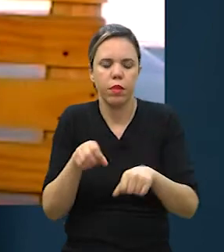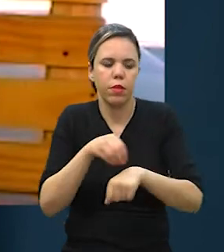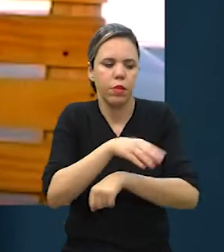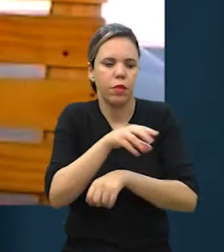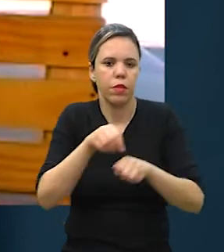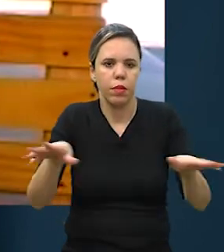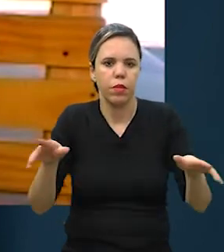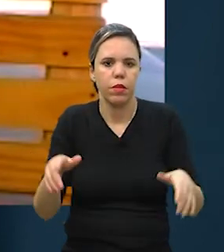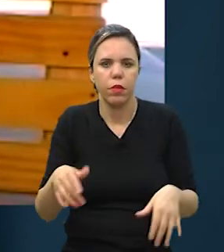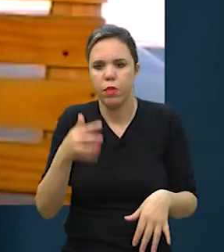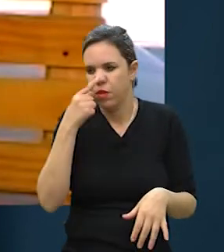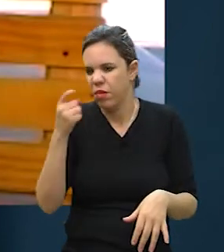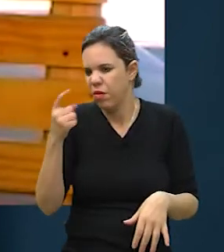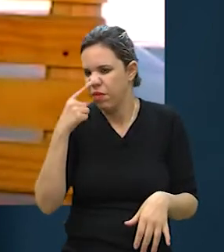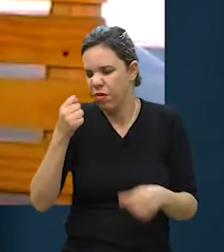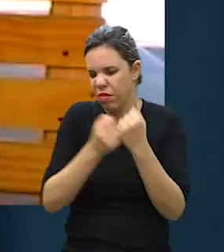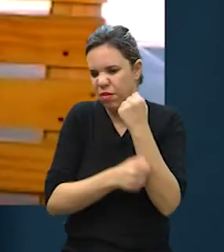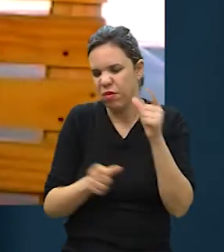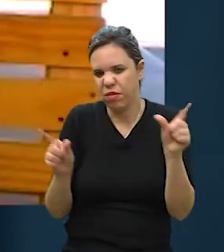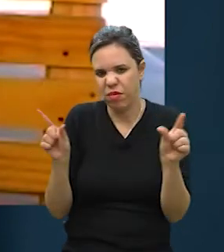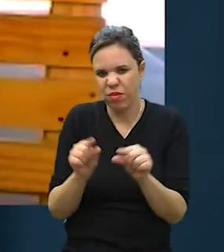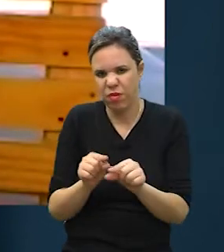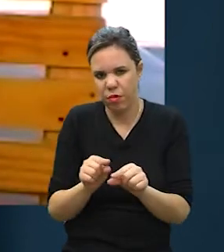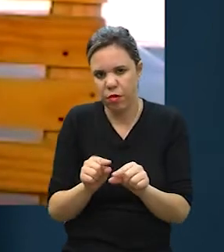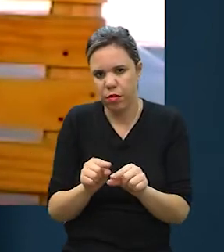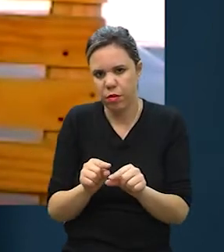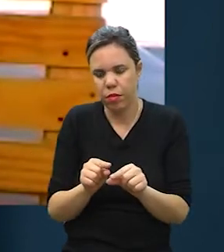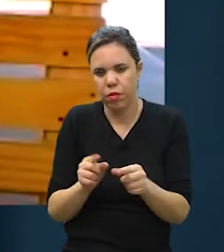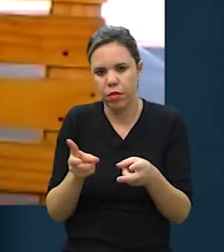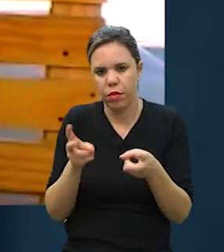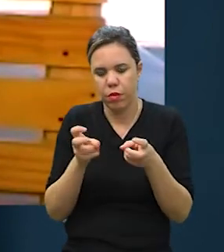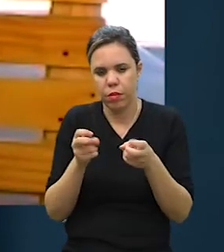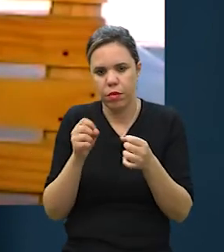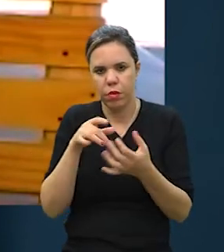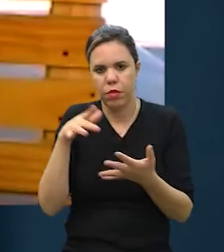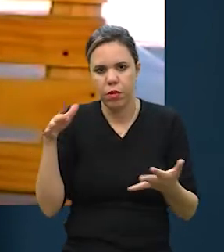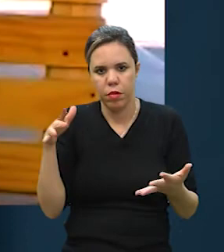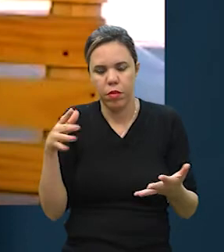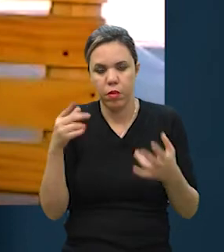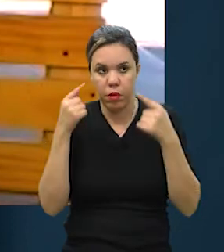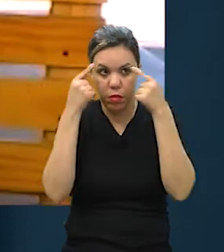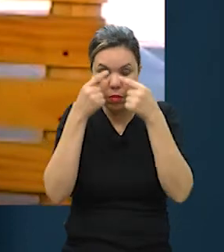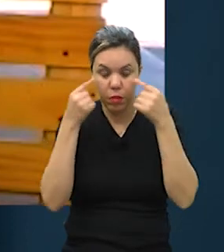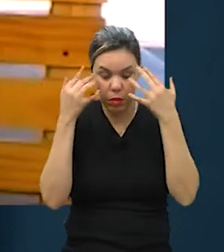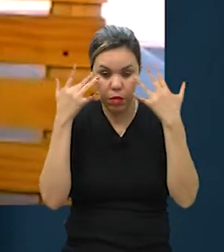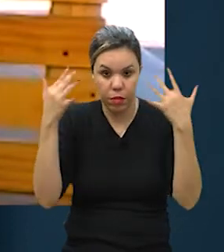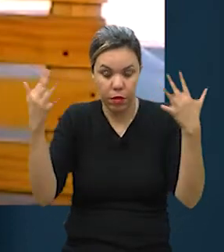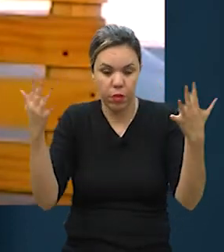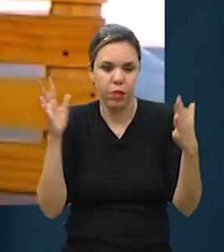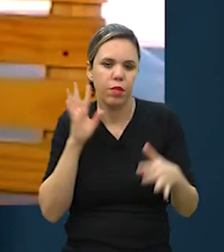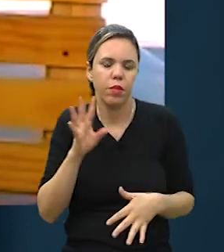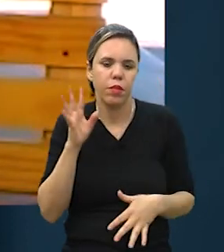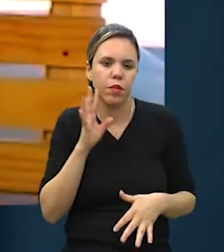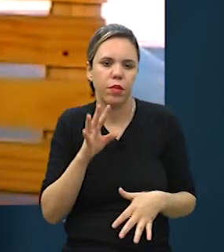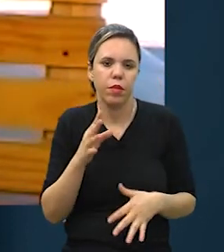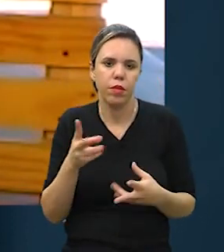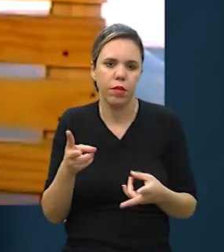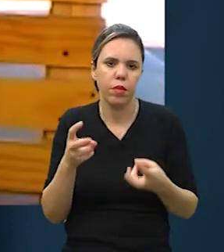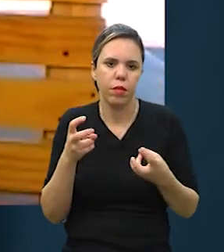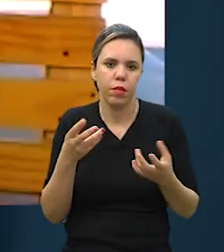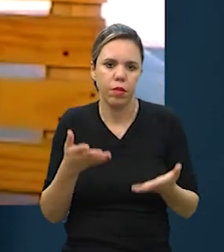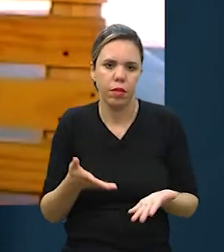diminui, o dor de fezes diminui, você vê o brilho mesmo nos olhos dele, é muito bacana